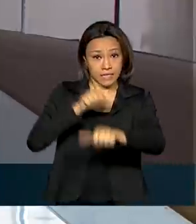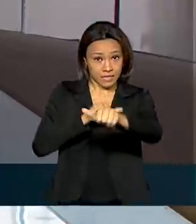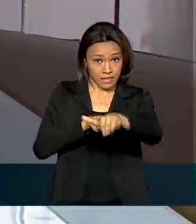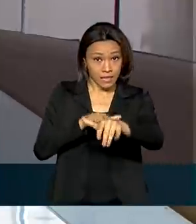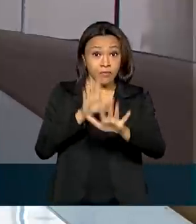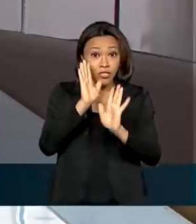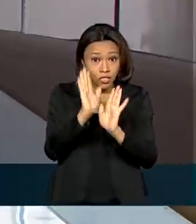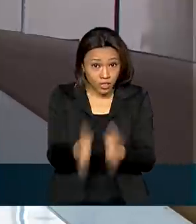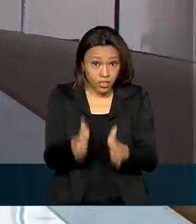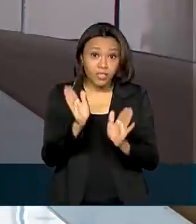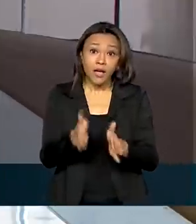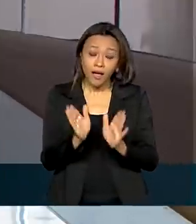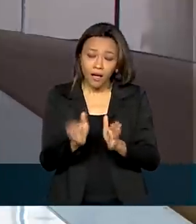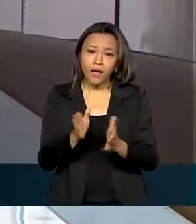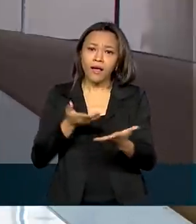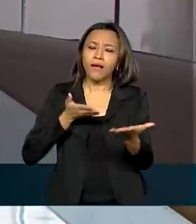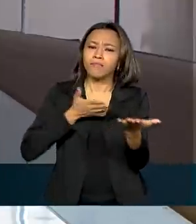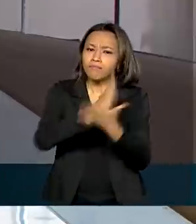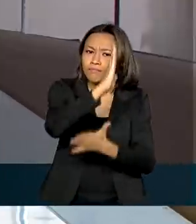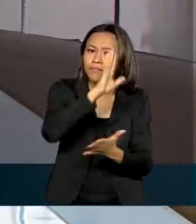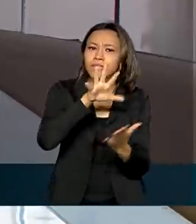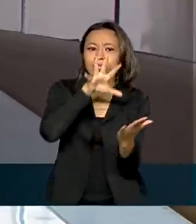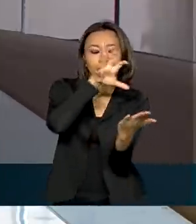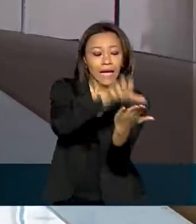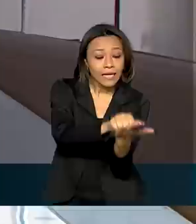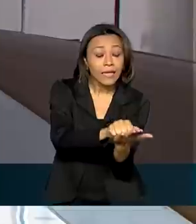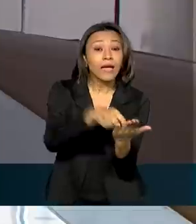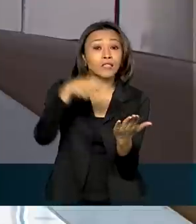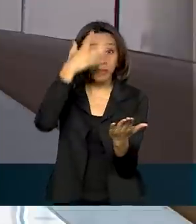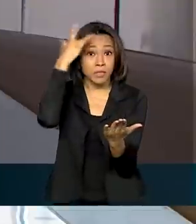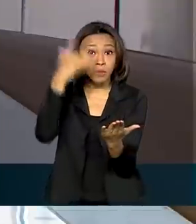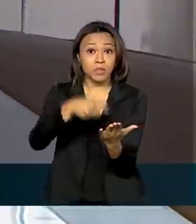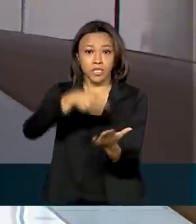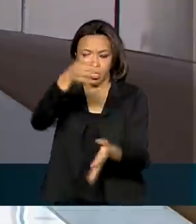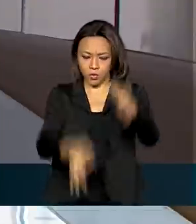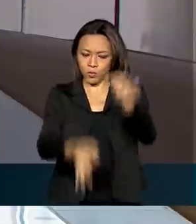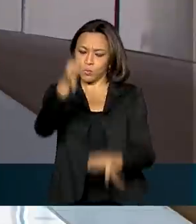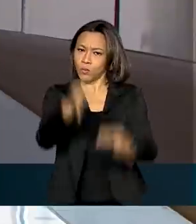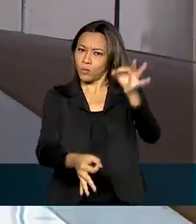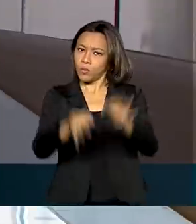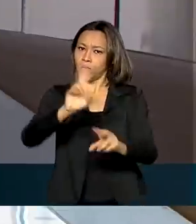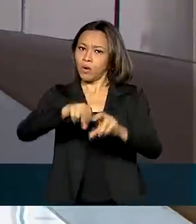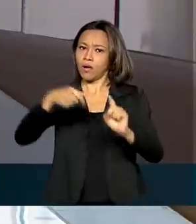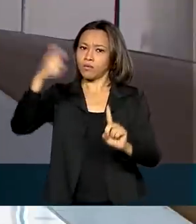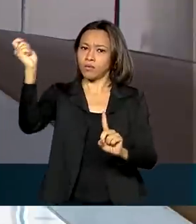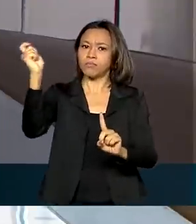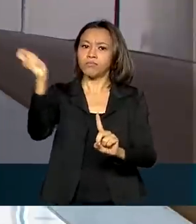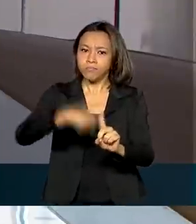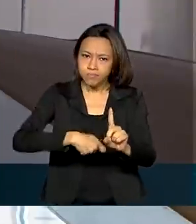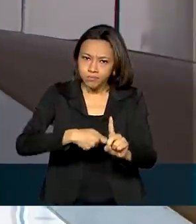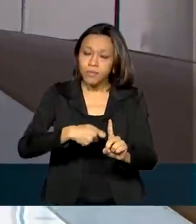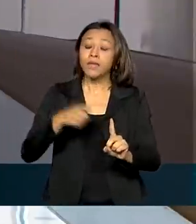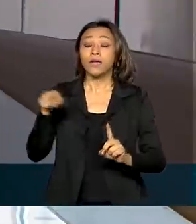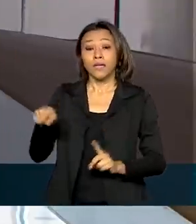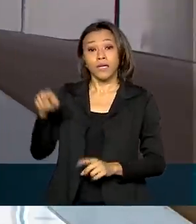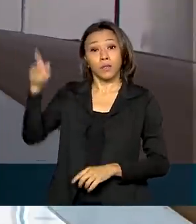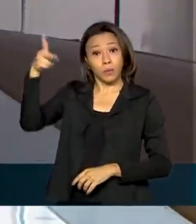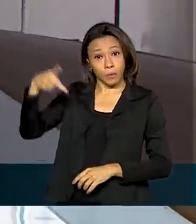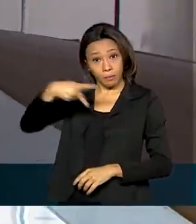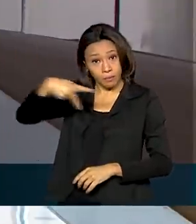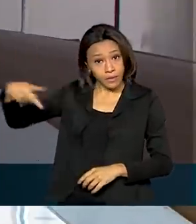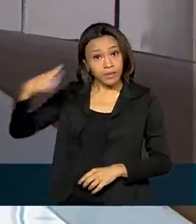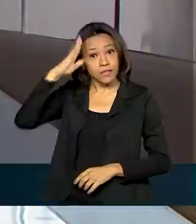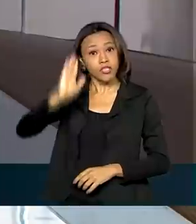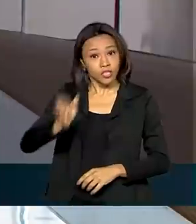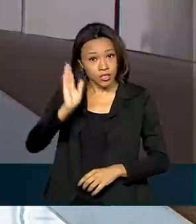esse Cadastro Nacional de Pessoas Condenadas por Estupro e agora o presidente sancionou essa lei que prevê cooperação